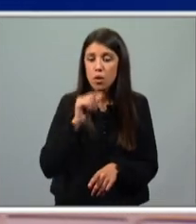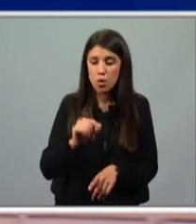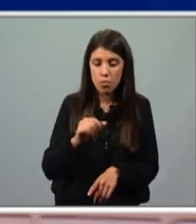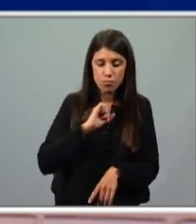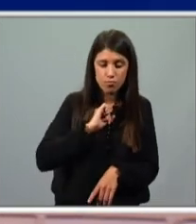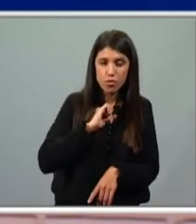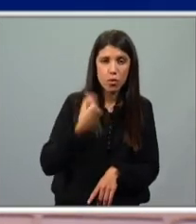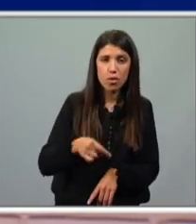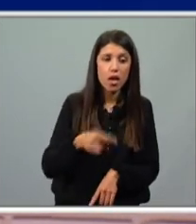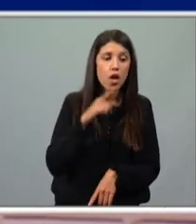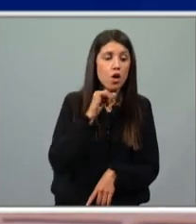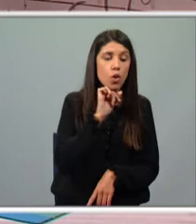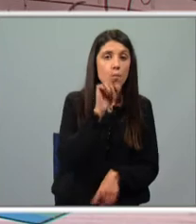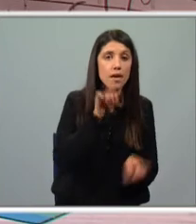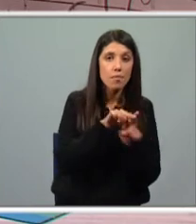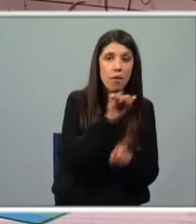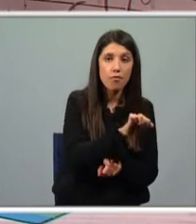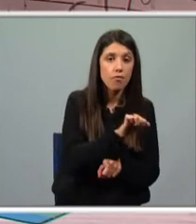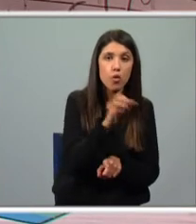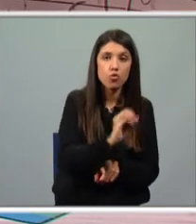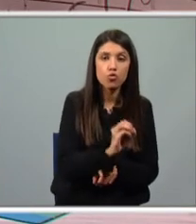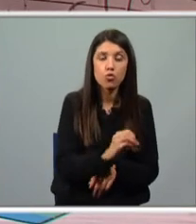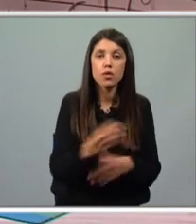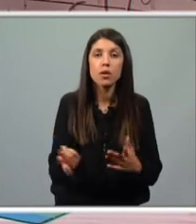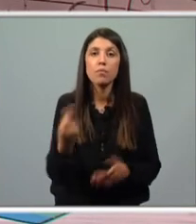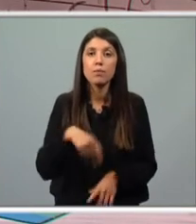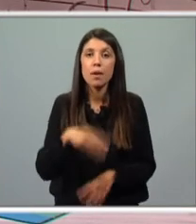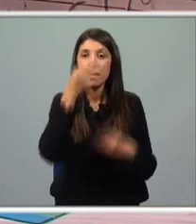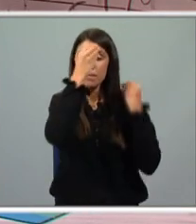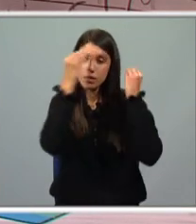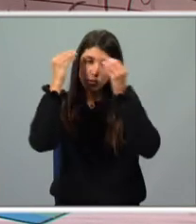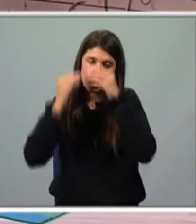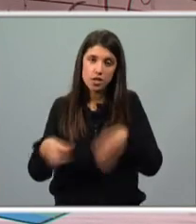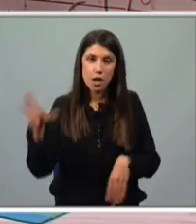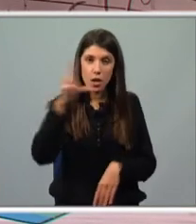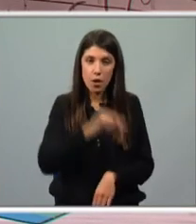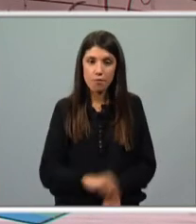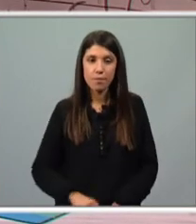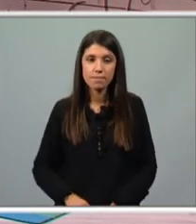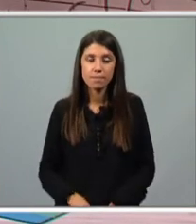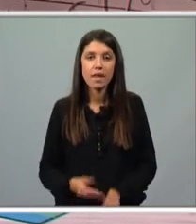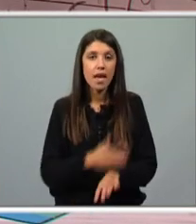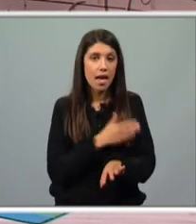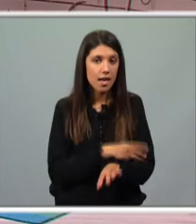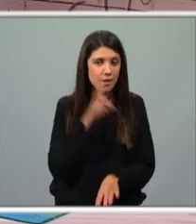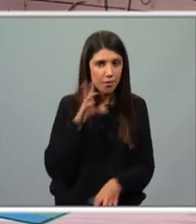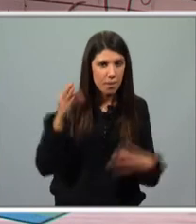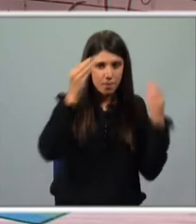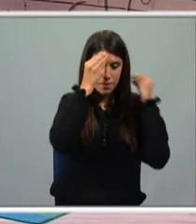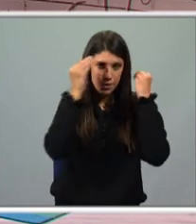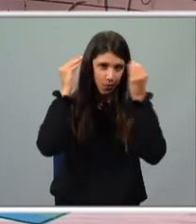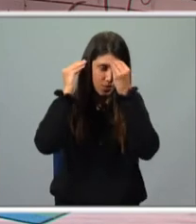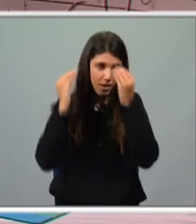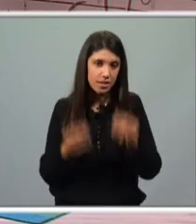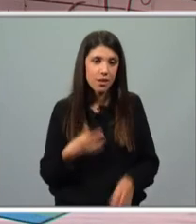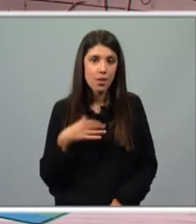irmão. E agora vai surgir uma nova personagem. E antes de vermos essa personagem, eu